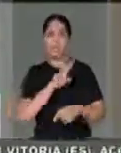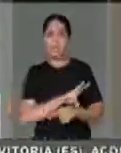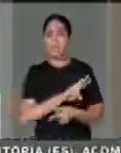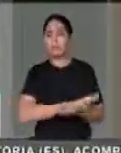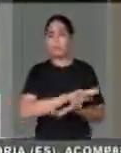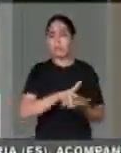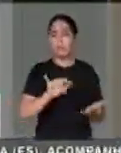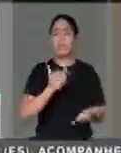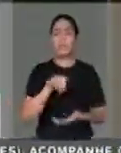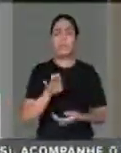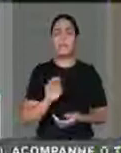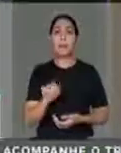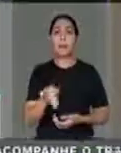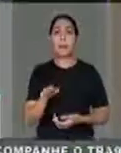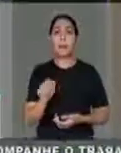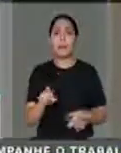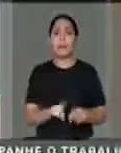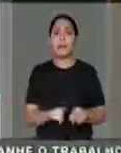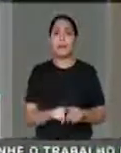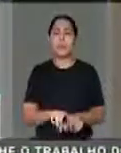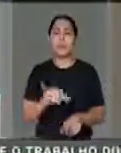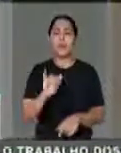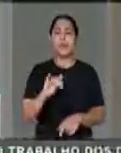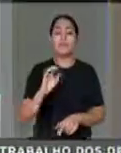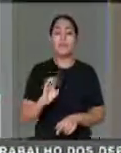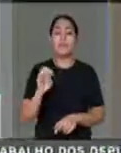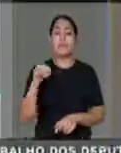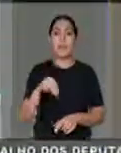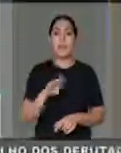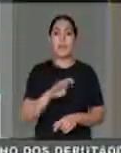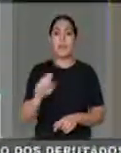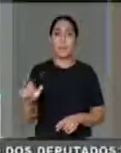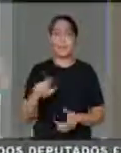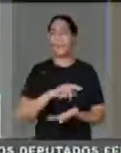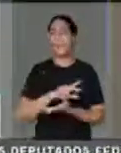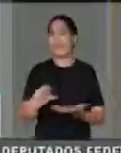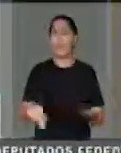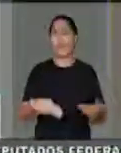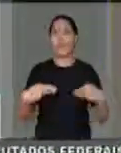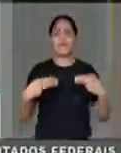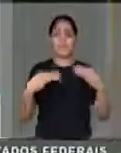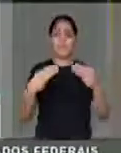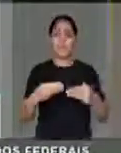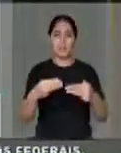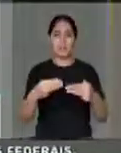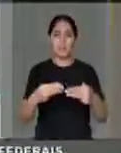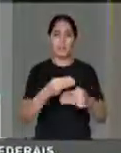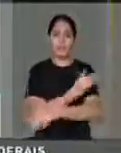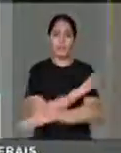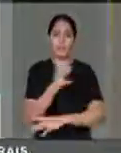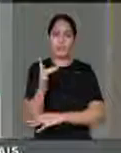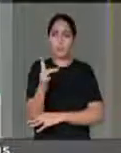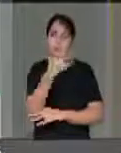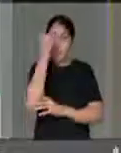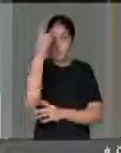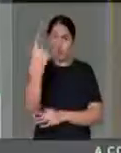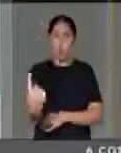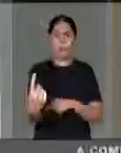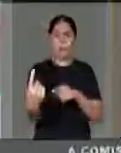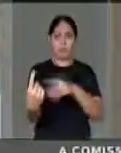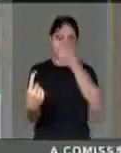o Ibama, seja o Semibio, seja o próprio Ministério do Meio Ambiente, que está comandado por alguém que não tem preço,